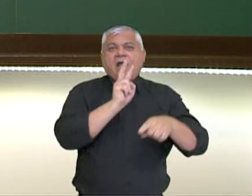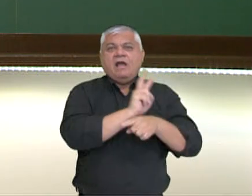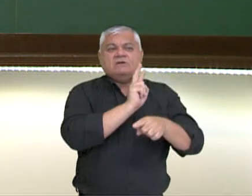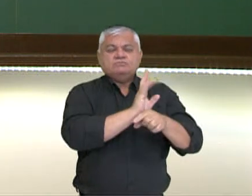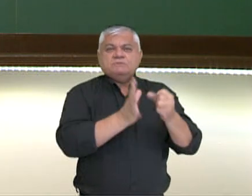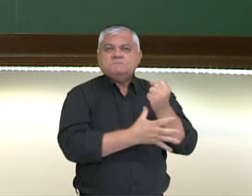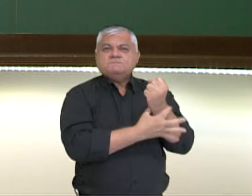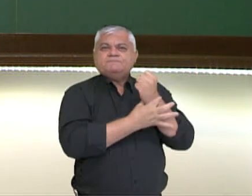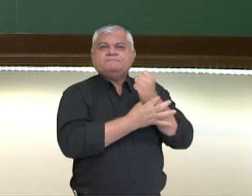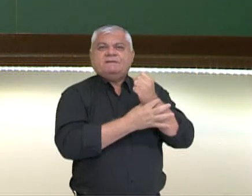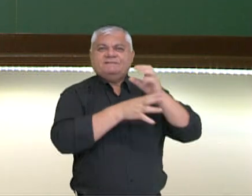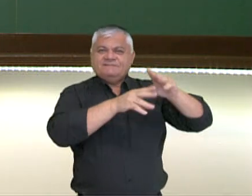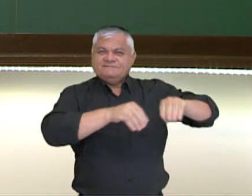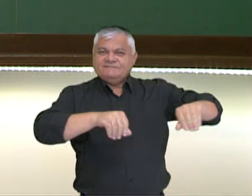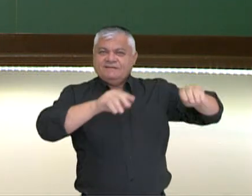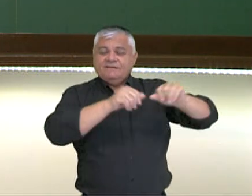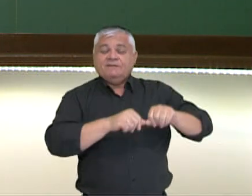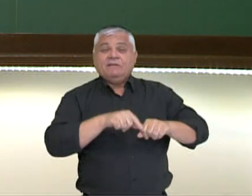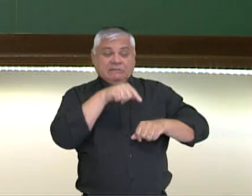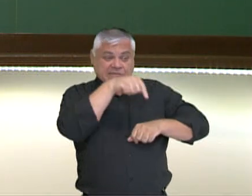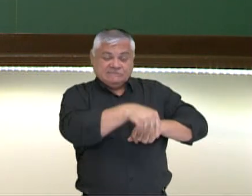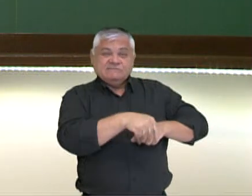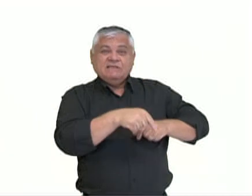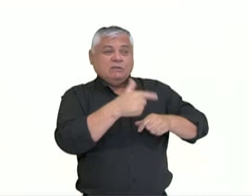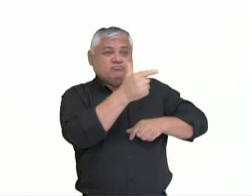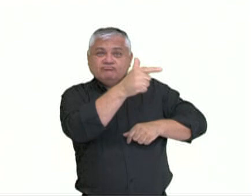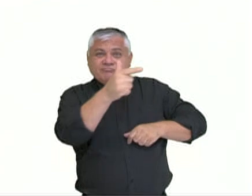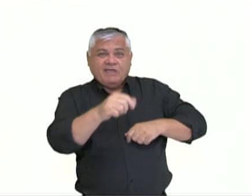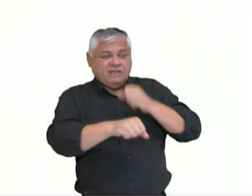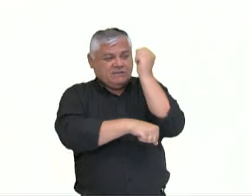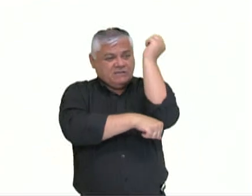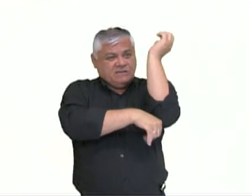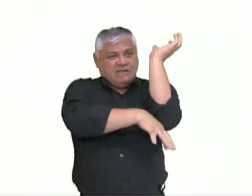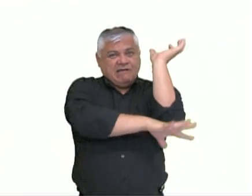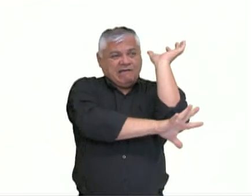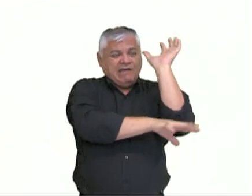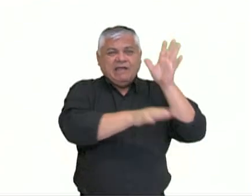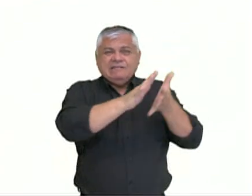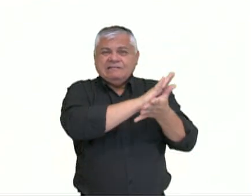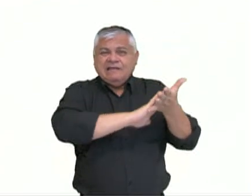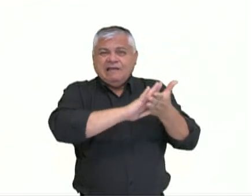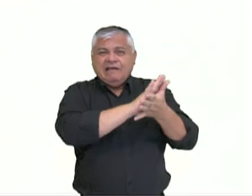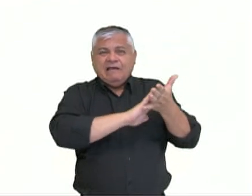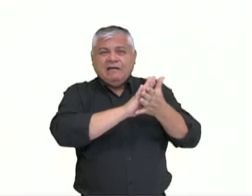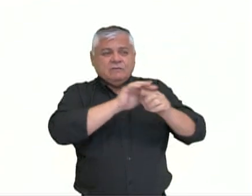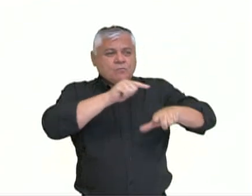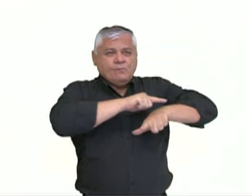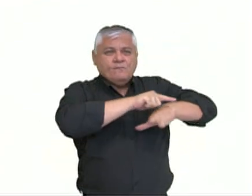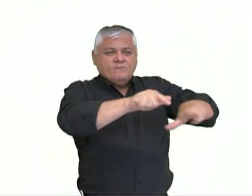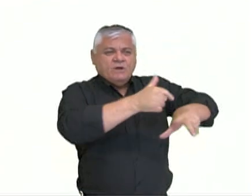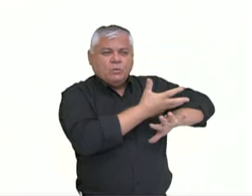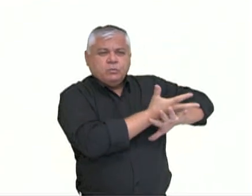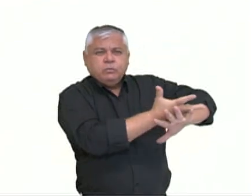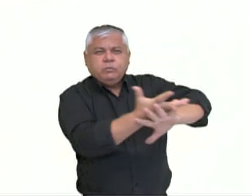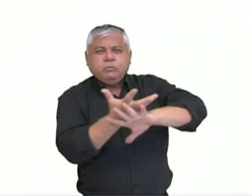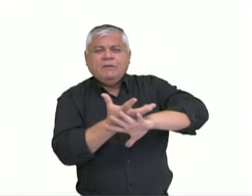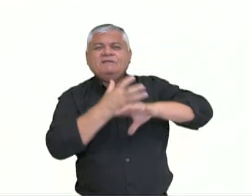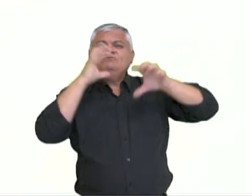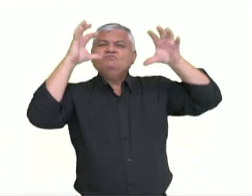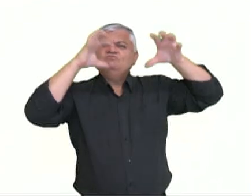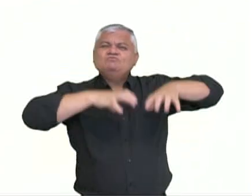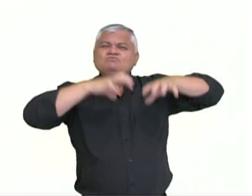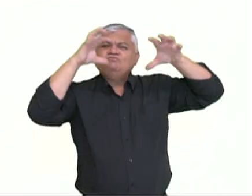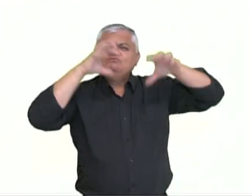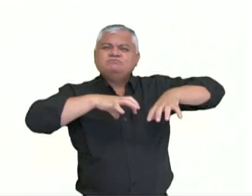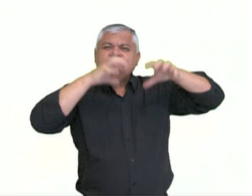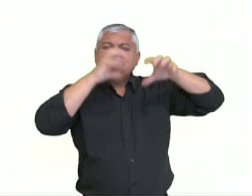sustentação do solo. E quando o solo não dispõe de uma grande quantidade de cobertura vegetal, a ação das chuvas, ou a exemplo do